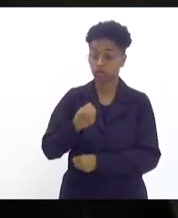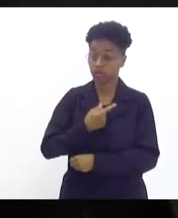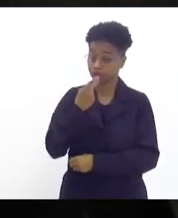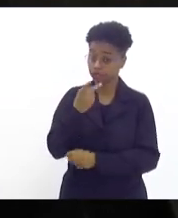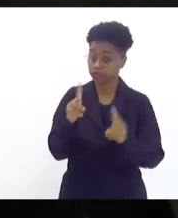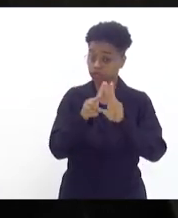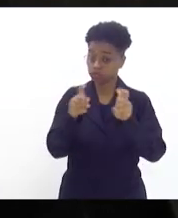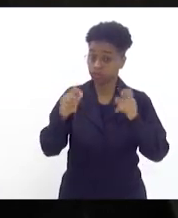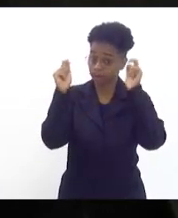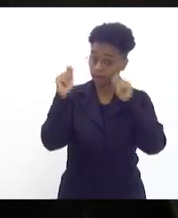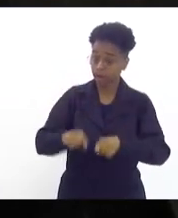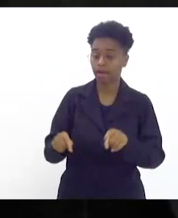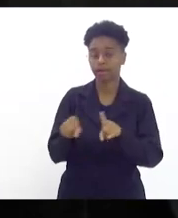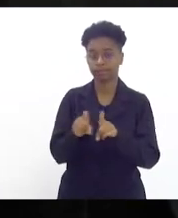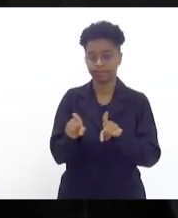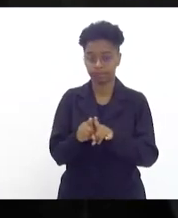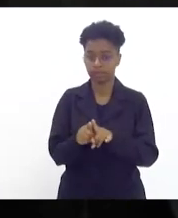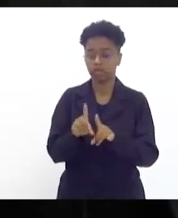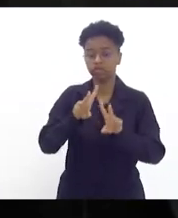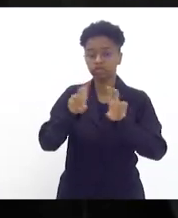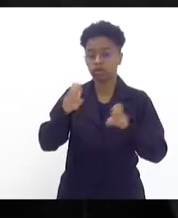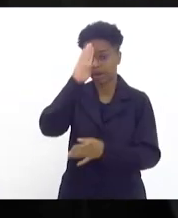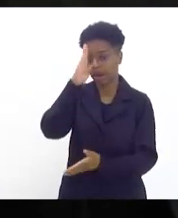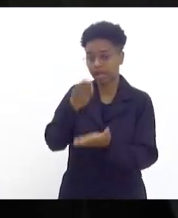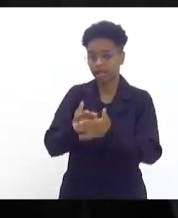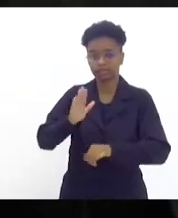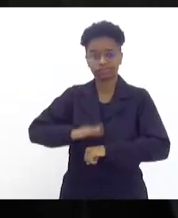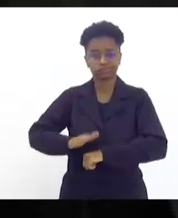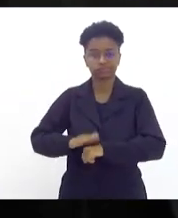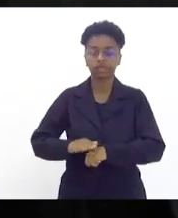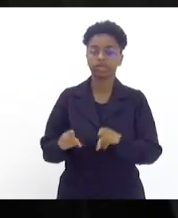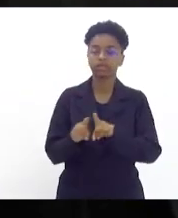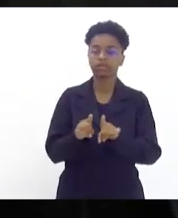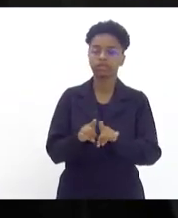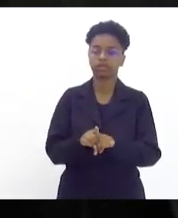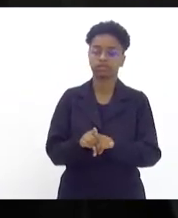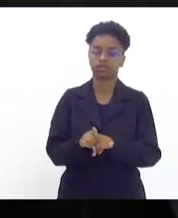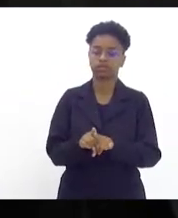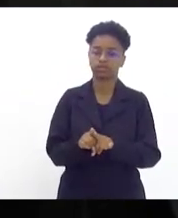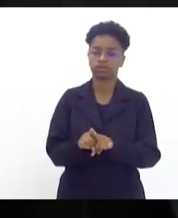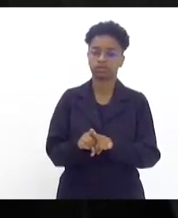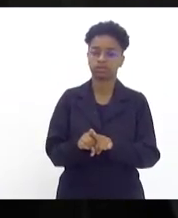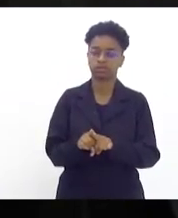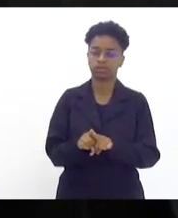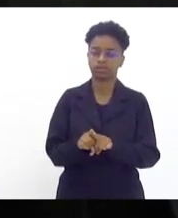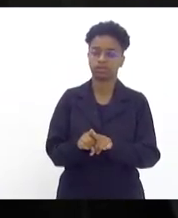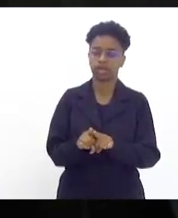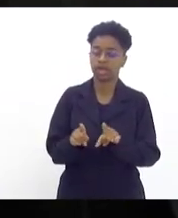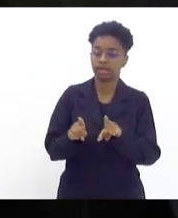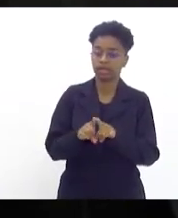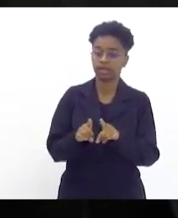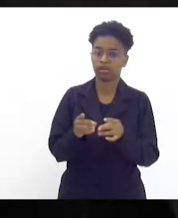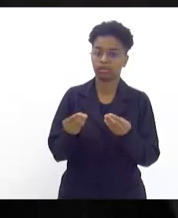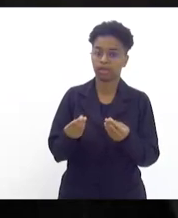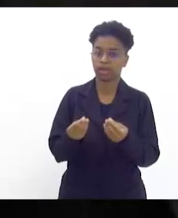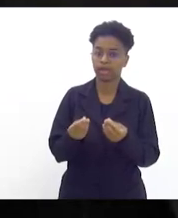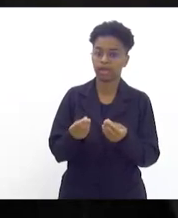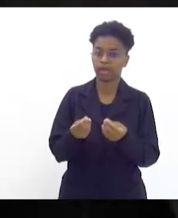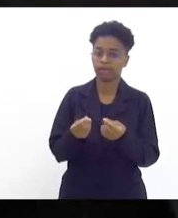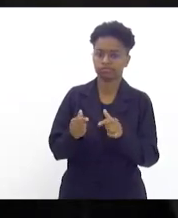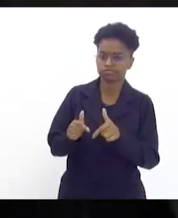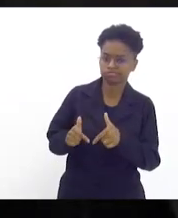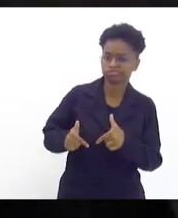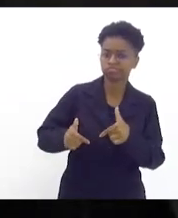falando de capacidade de acreditar em si e se e se jogar